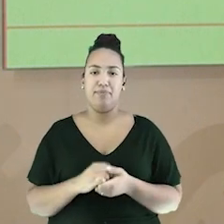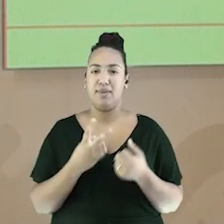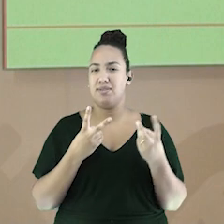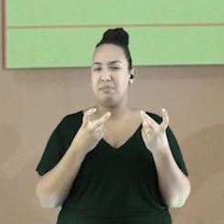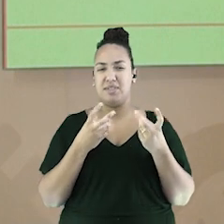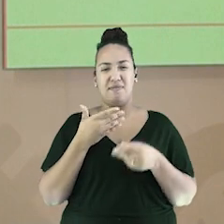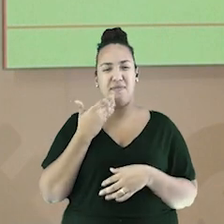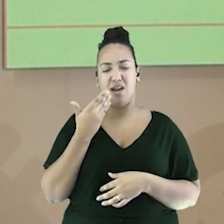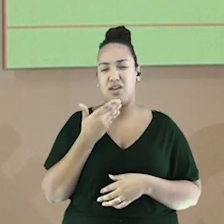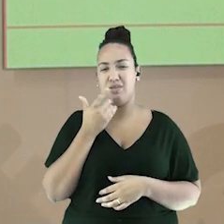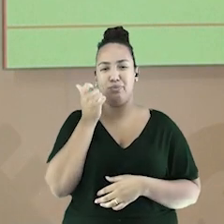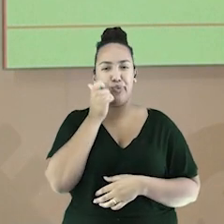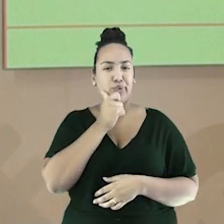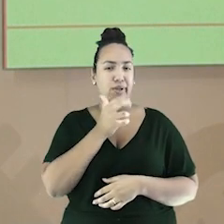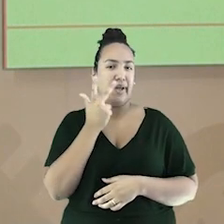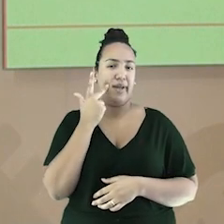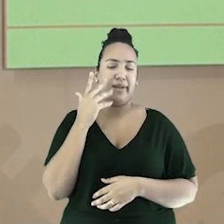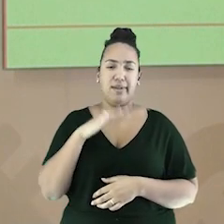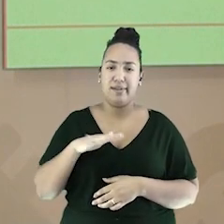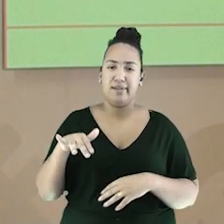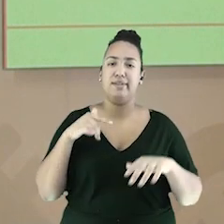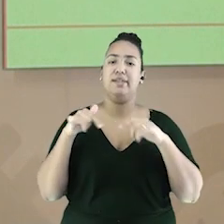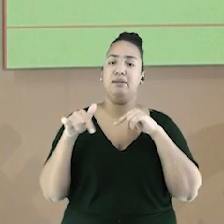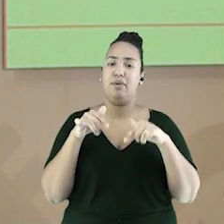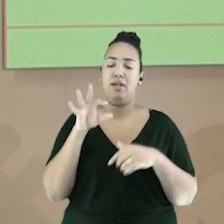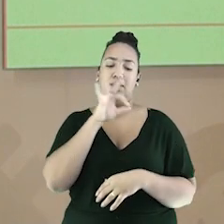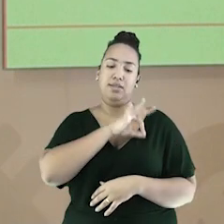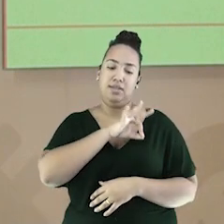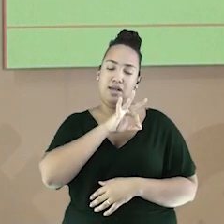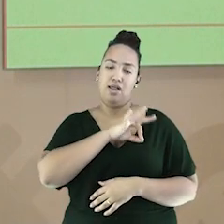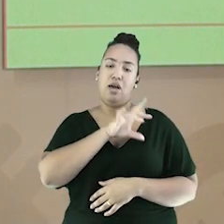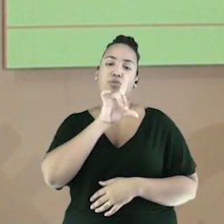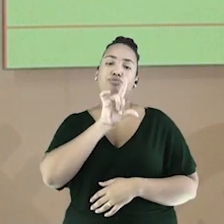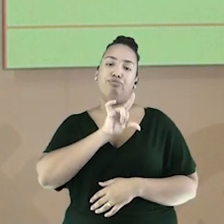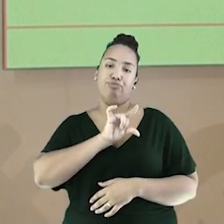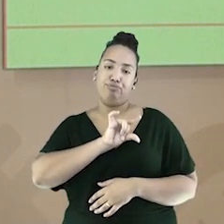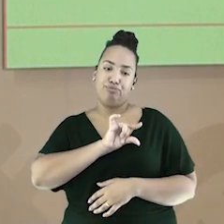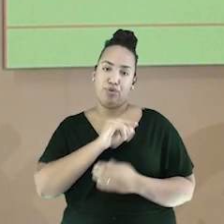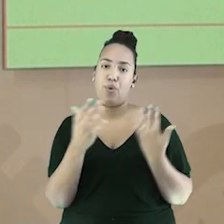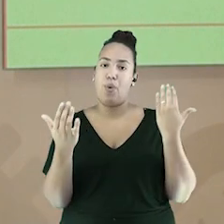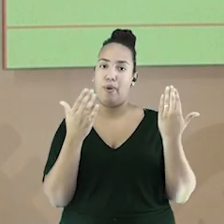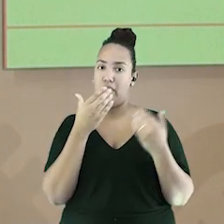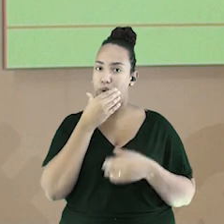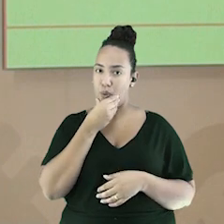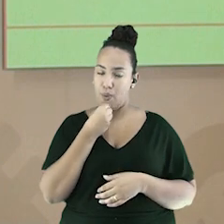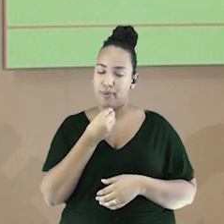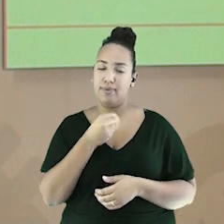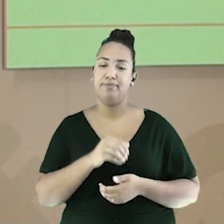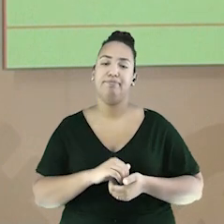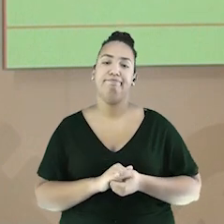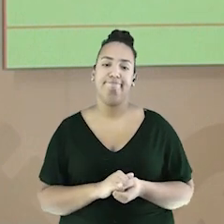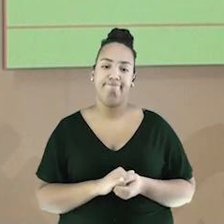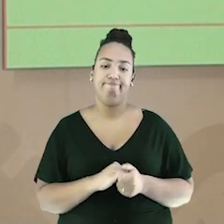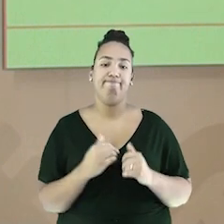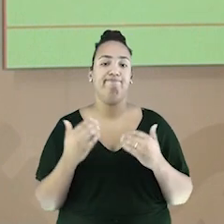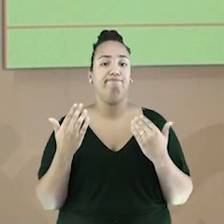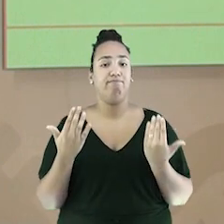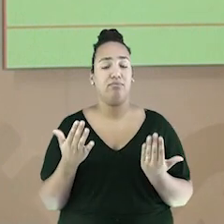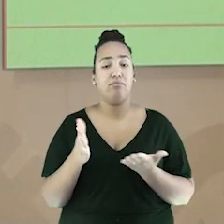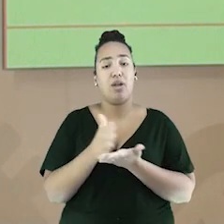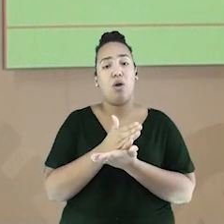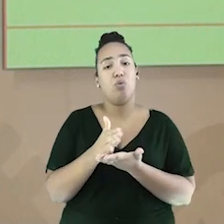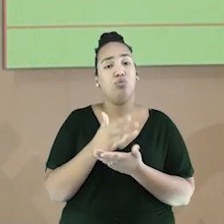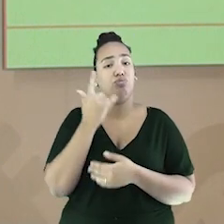que um homem adulto na mesma função. Muitos deles, por não suportarem tantas condições adversas, acabavam se